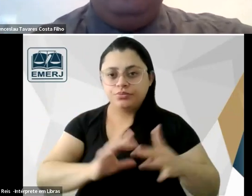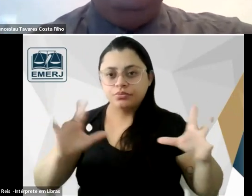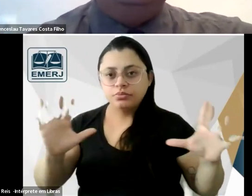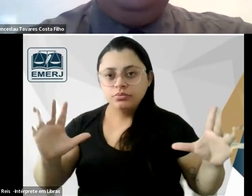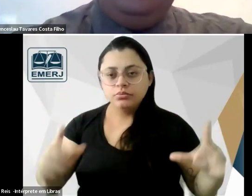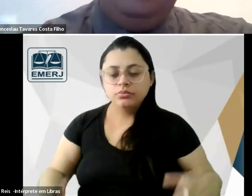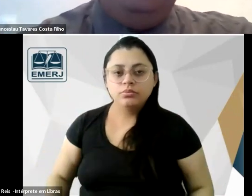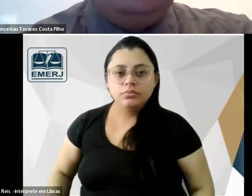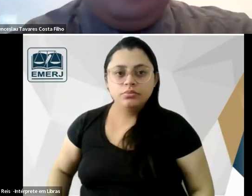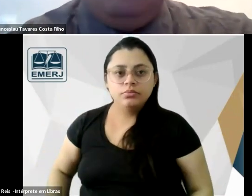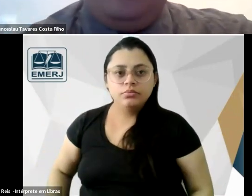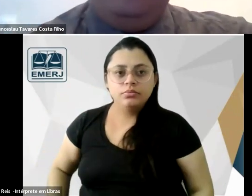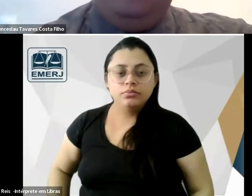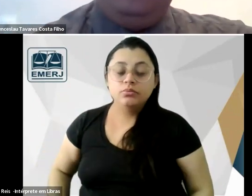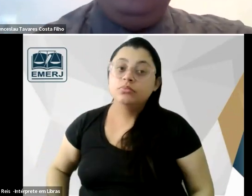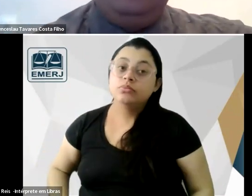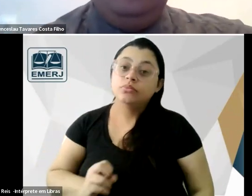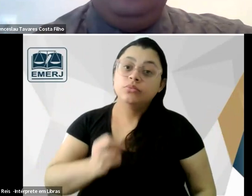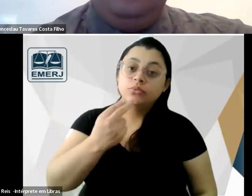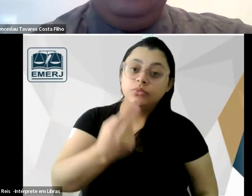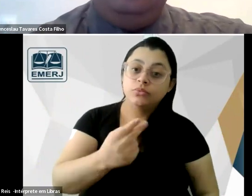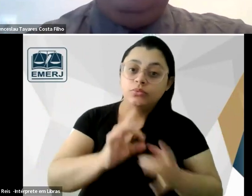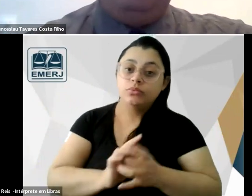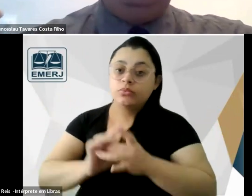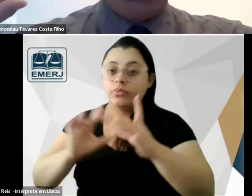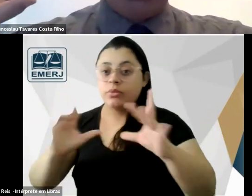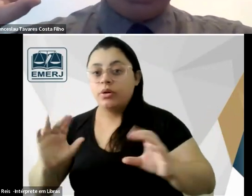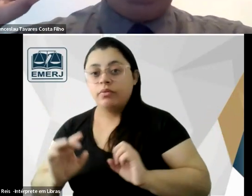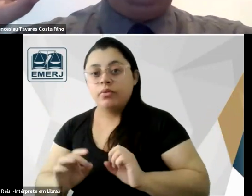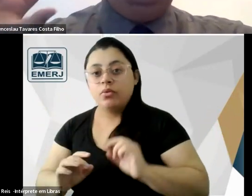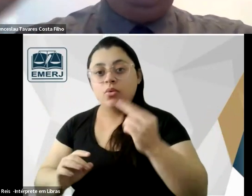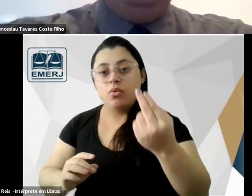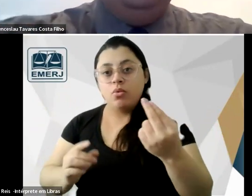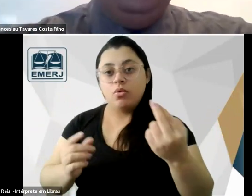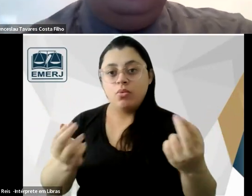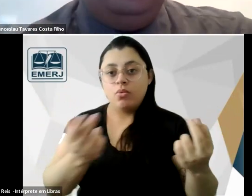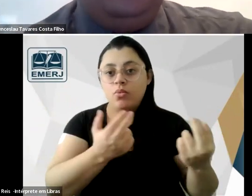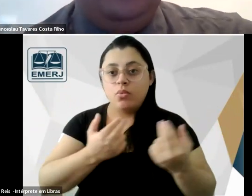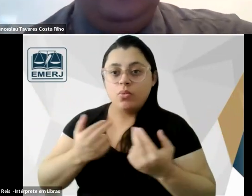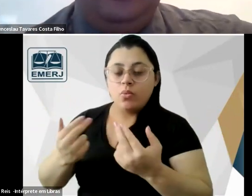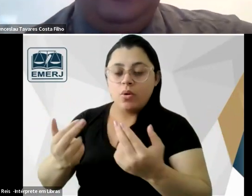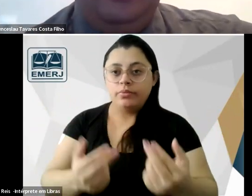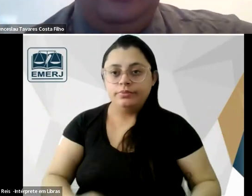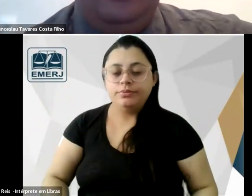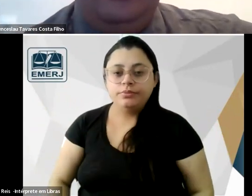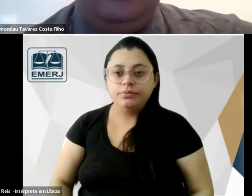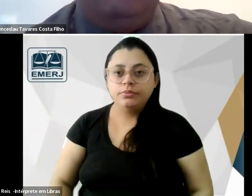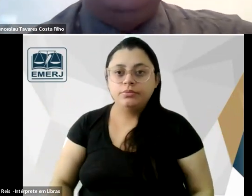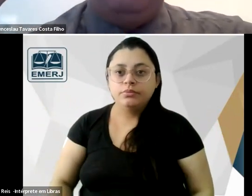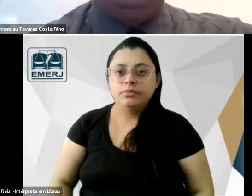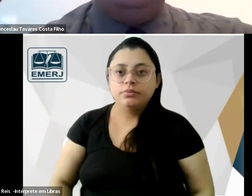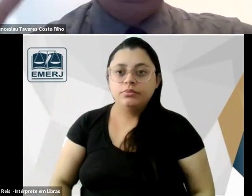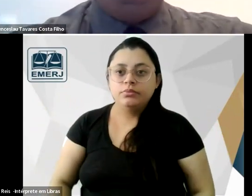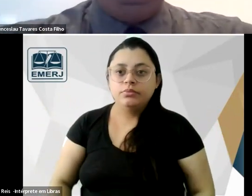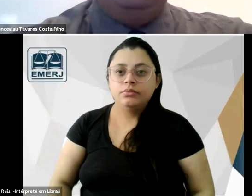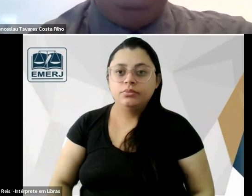ou se é livre ou se é igual e Tobias vai existir igualdade no comunismo e que